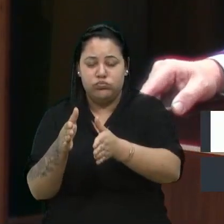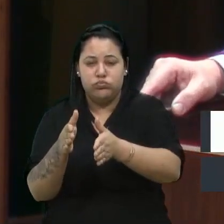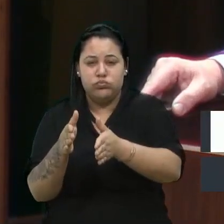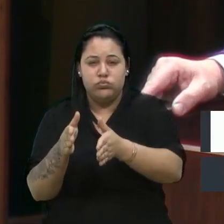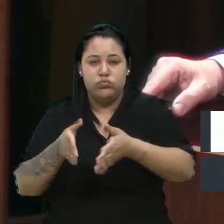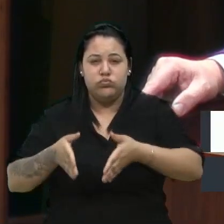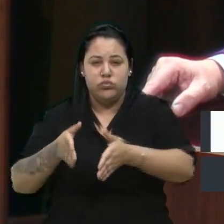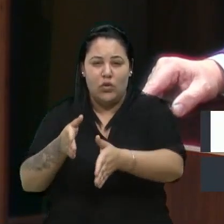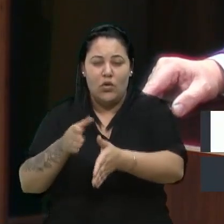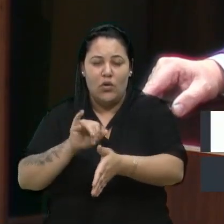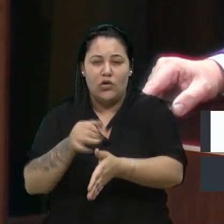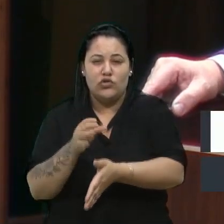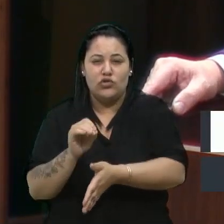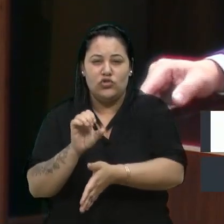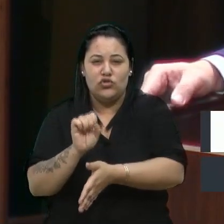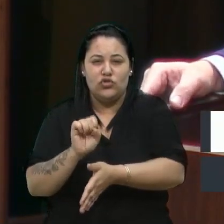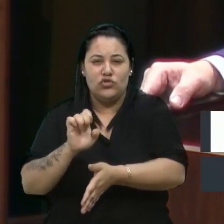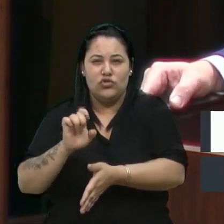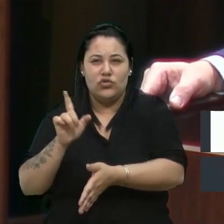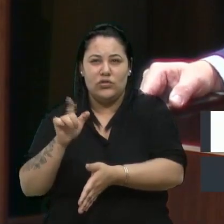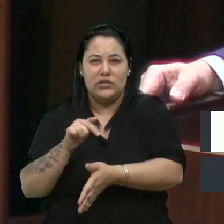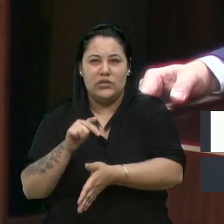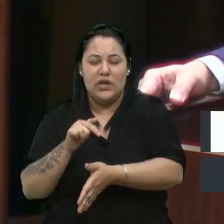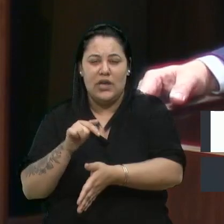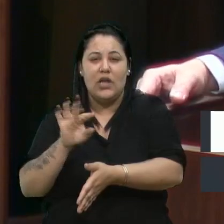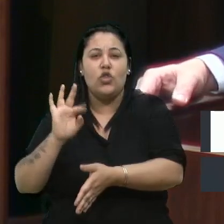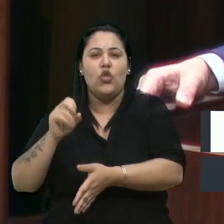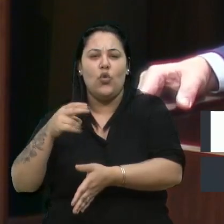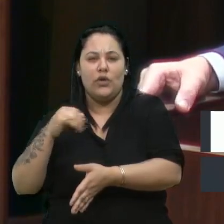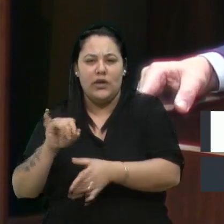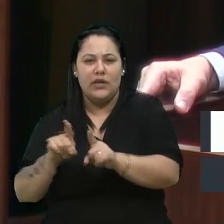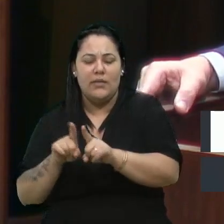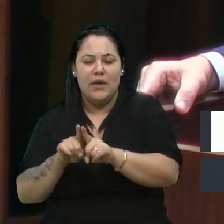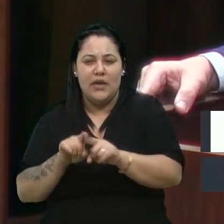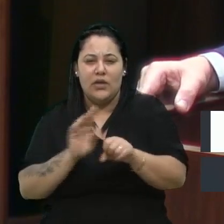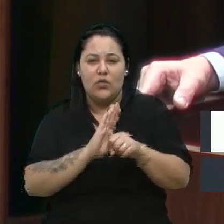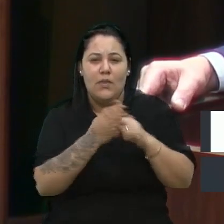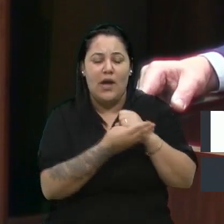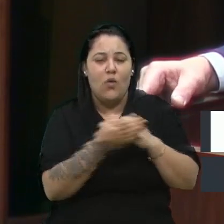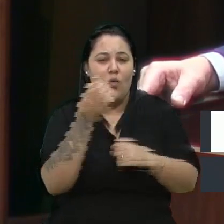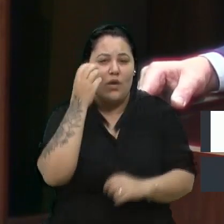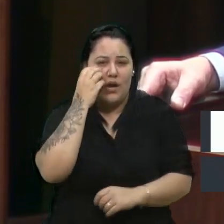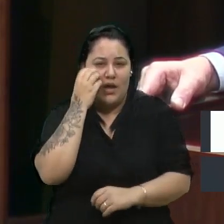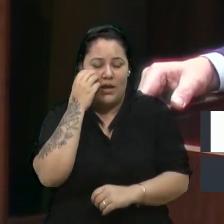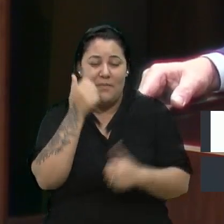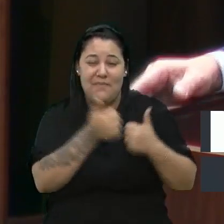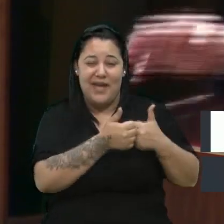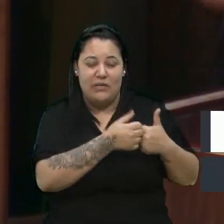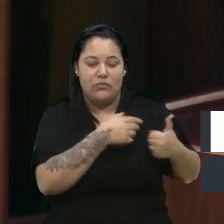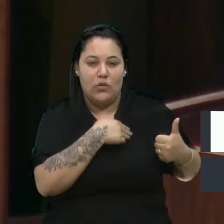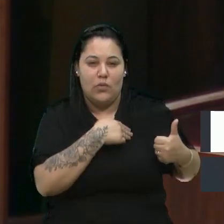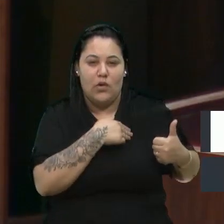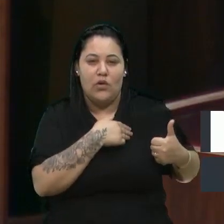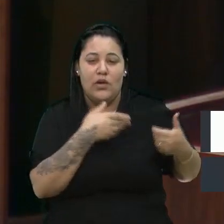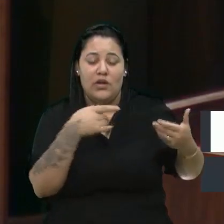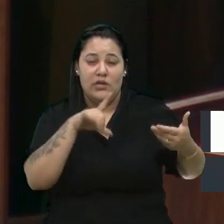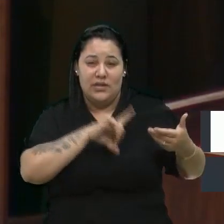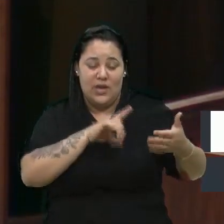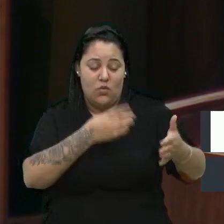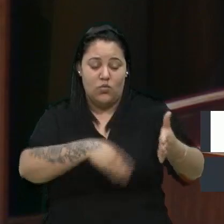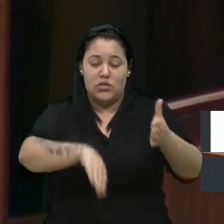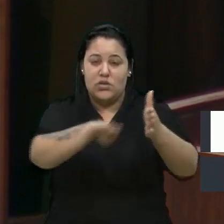Tone, no bairro Anarec, onde haviam estacionamentos